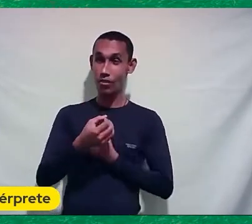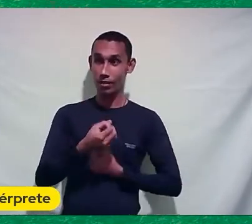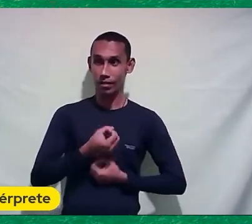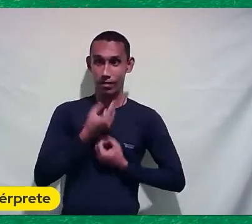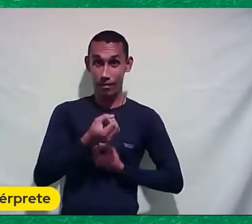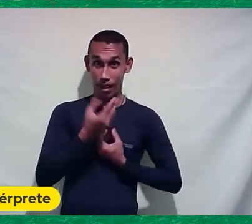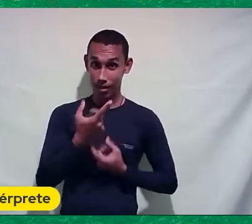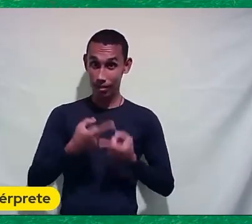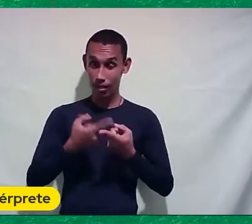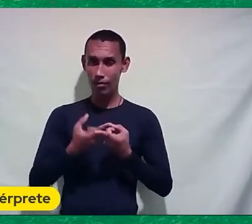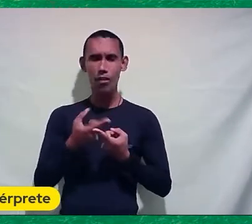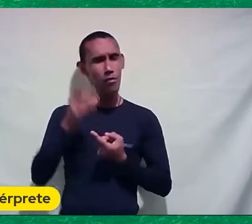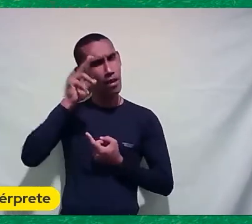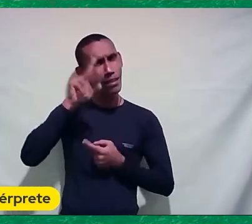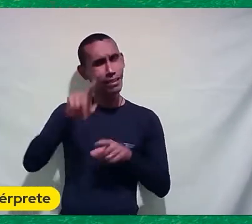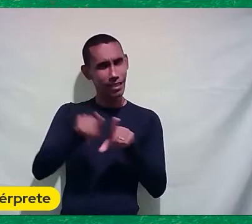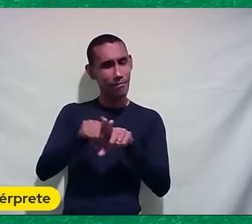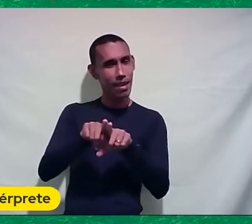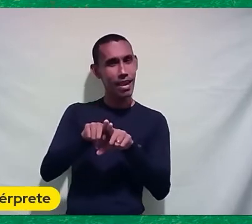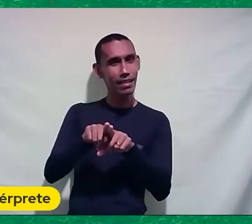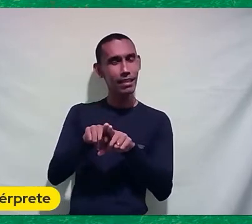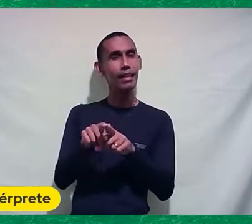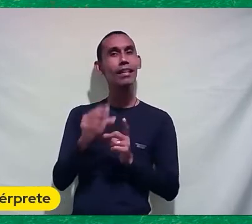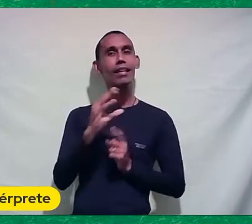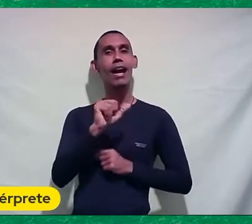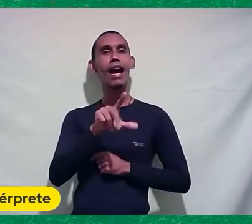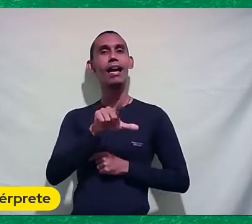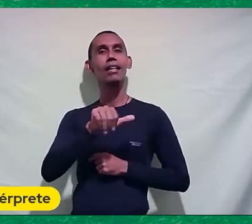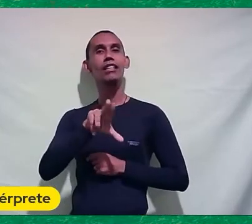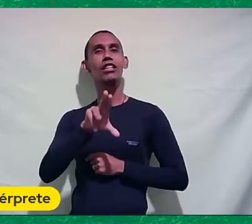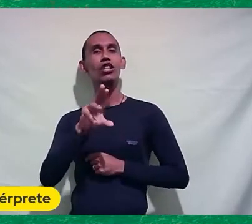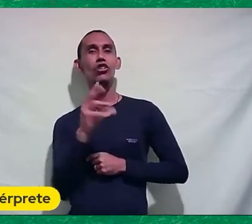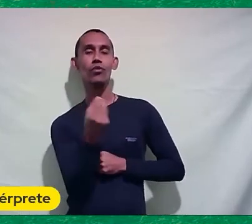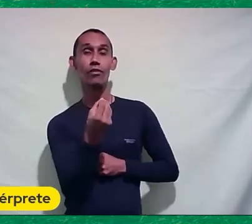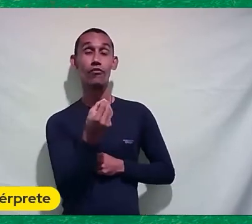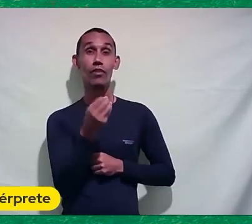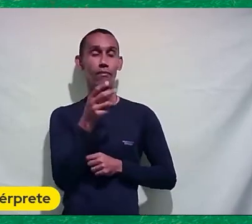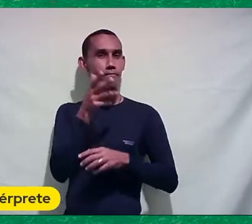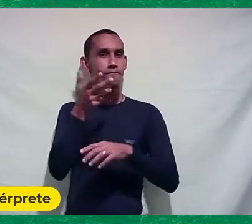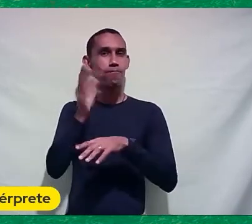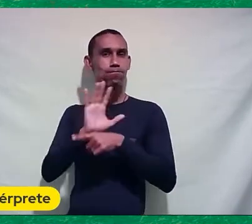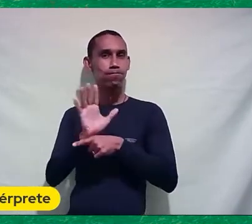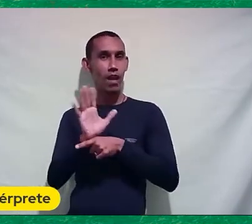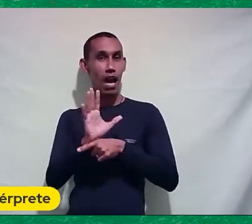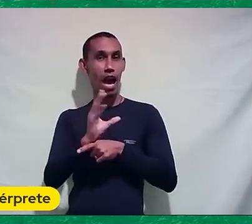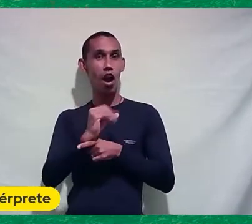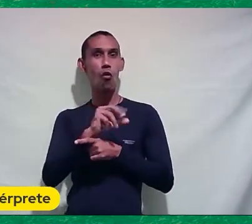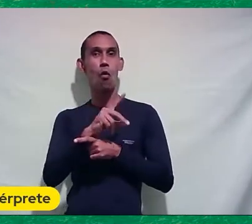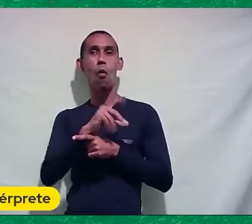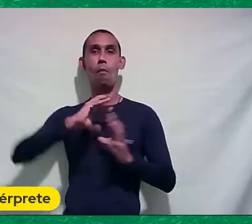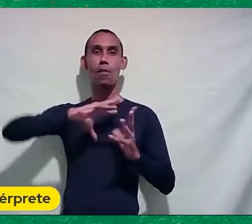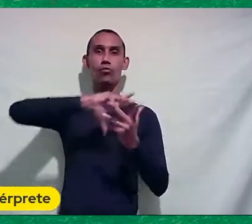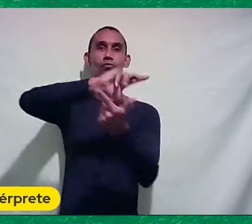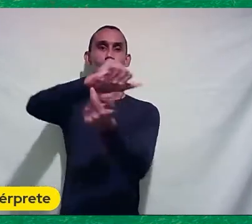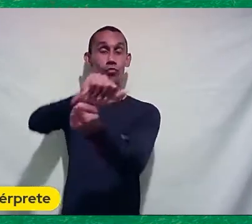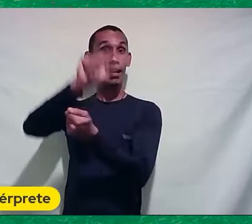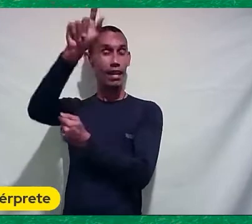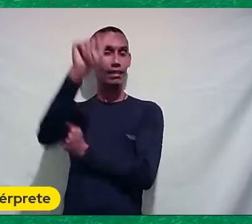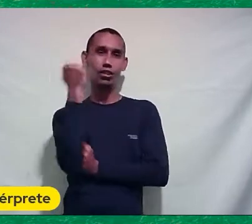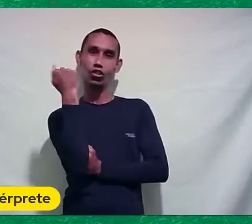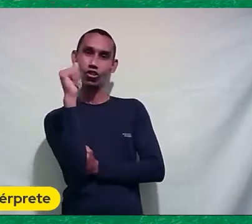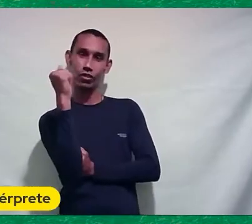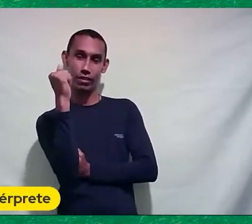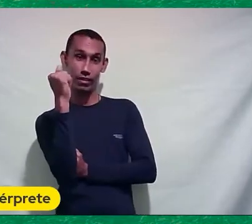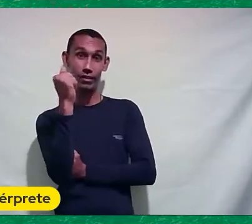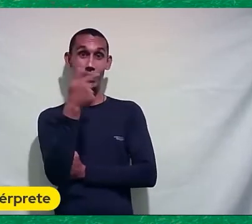Agora eu me lembrei Também, Carlinhos Daquele Quando ele foi filmar A Copa A Copa do Mundo Lá na Argentina Com